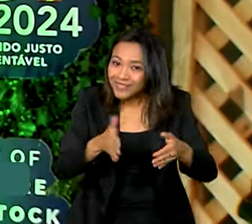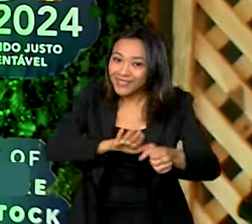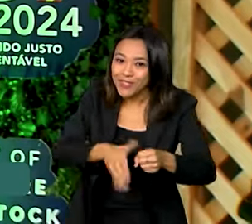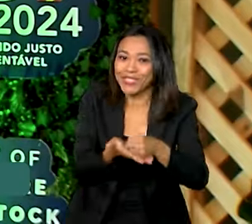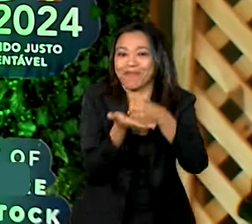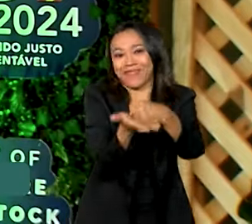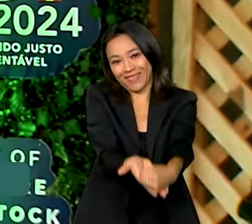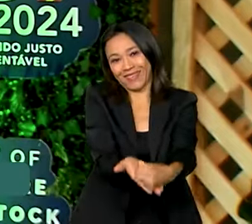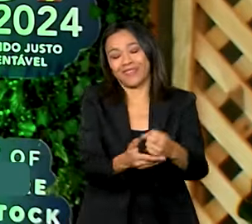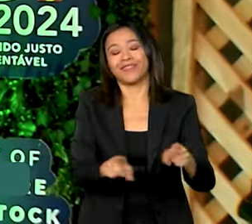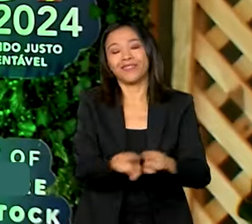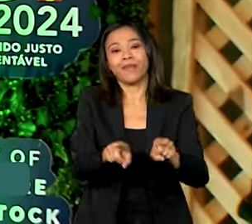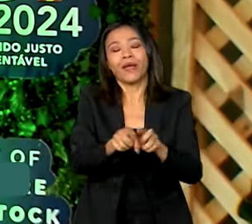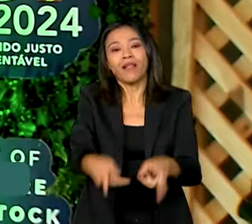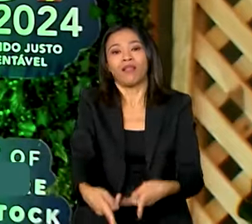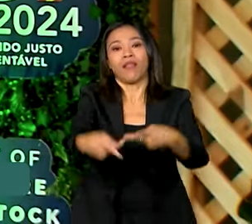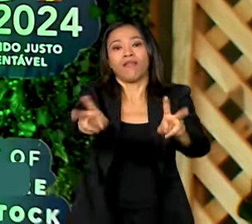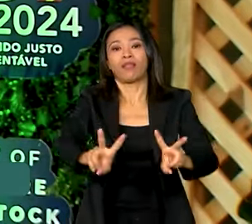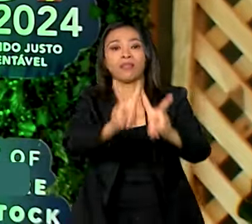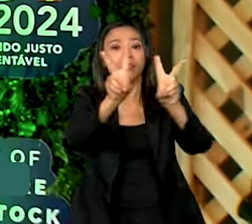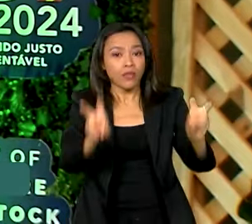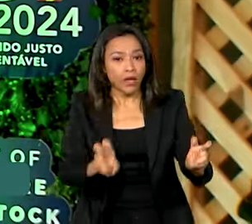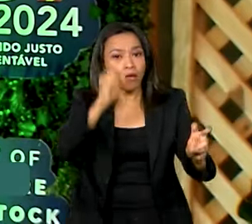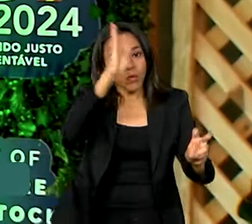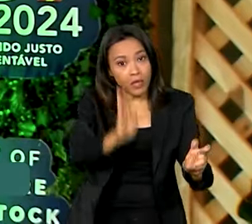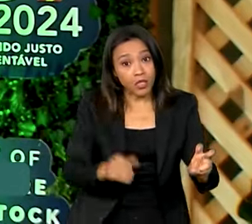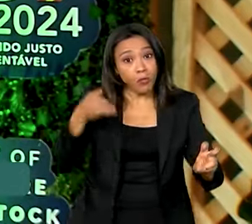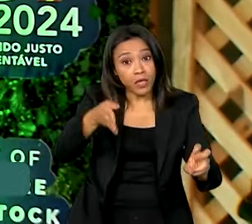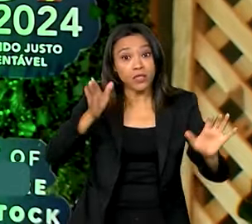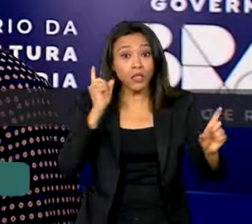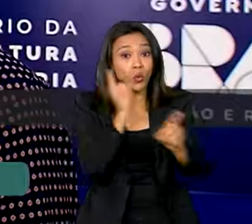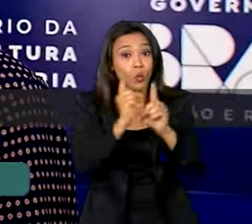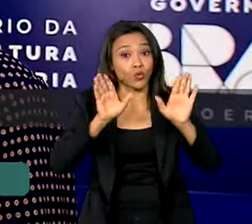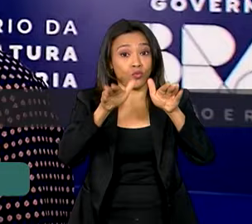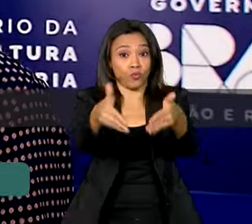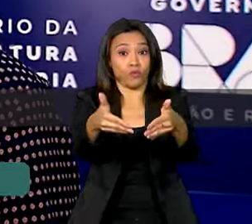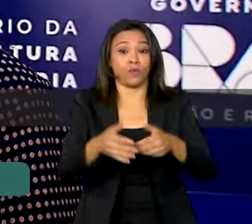também para levar as pautas do nosso país para este fórum global.